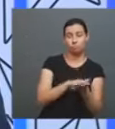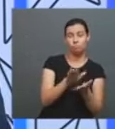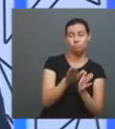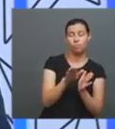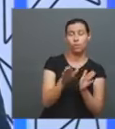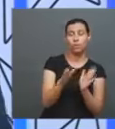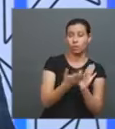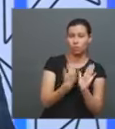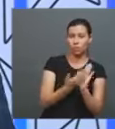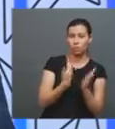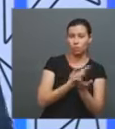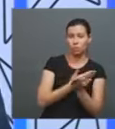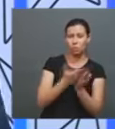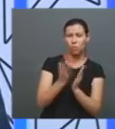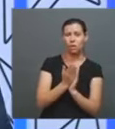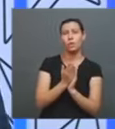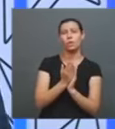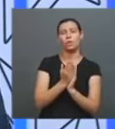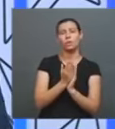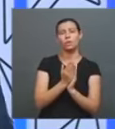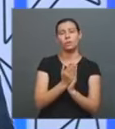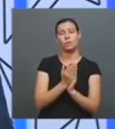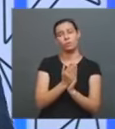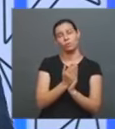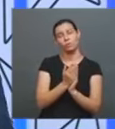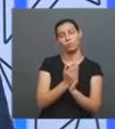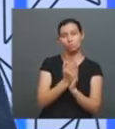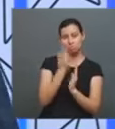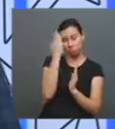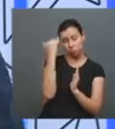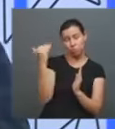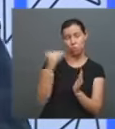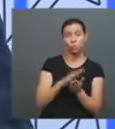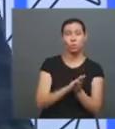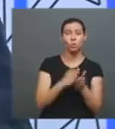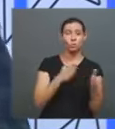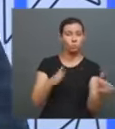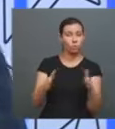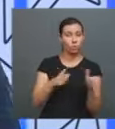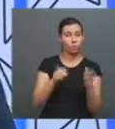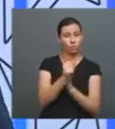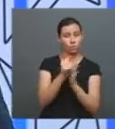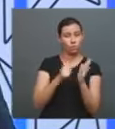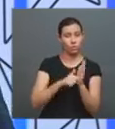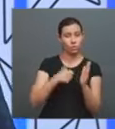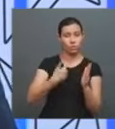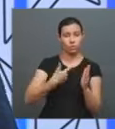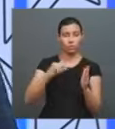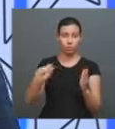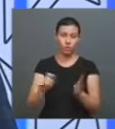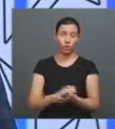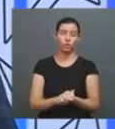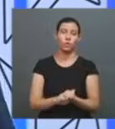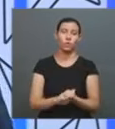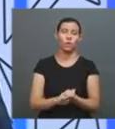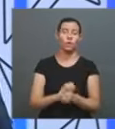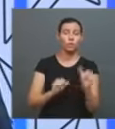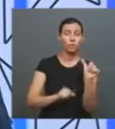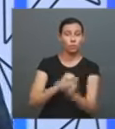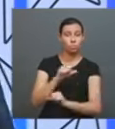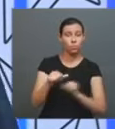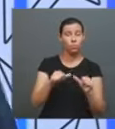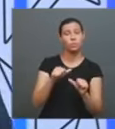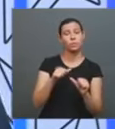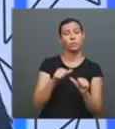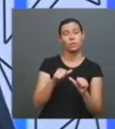século XX, mas com grandes livreiros que começam a trazer, quebrar com o modelo francês de fazer livros, e começam, de certa maneira,